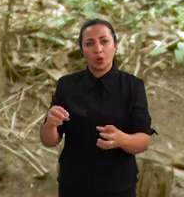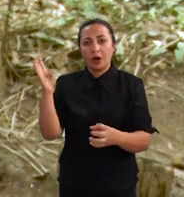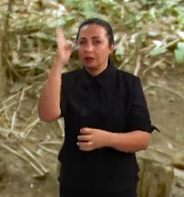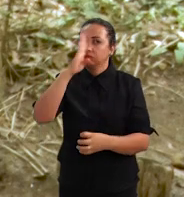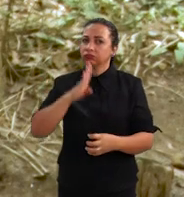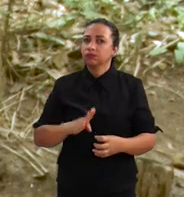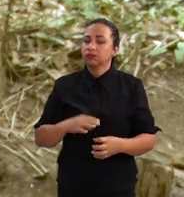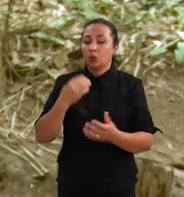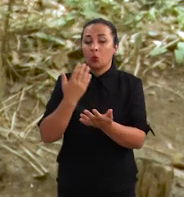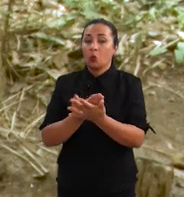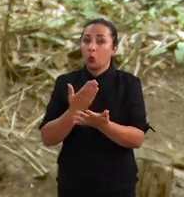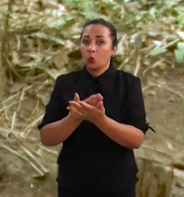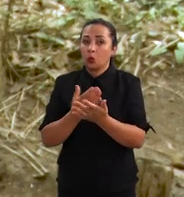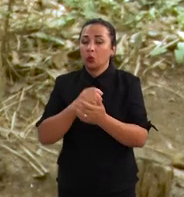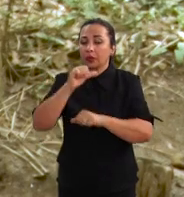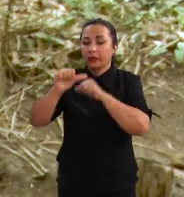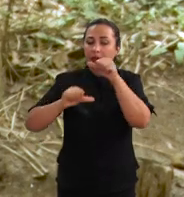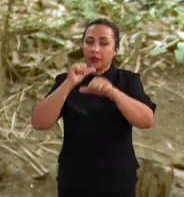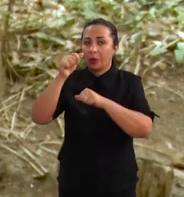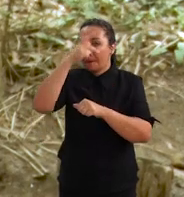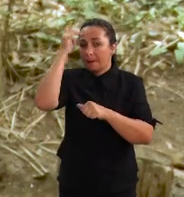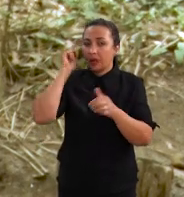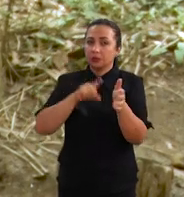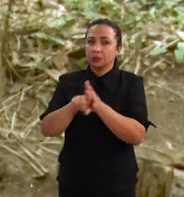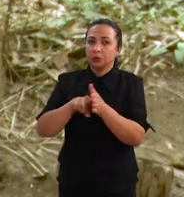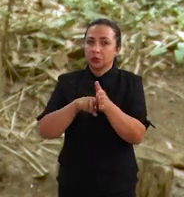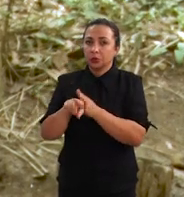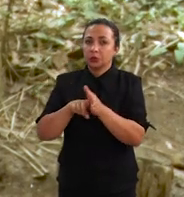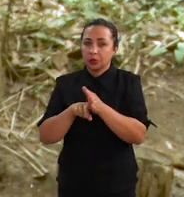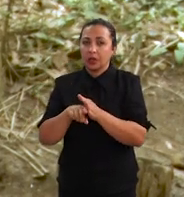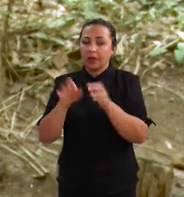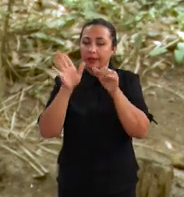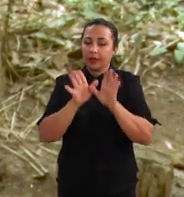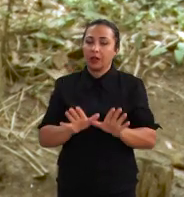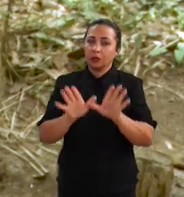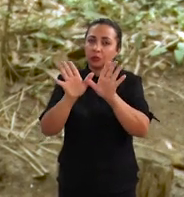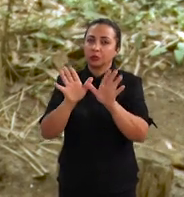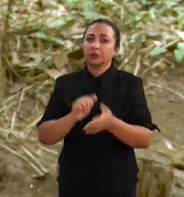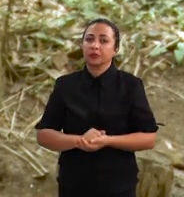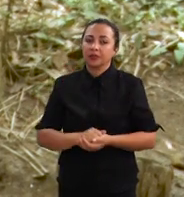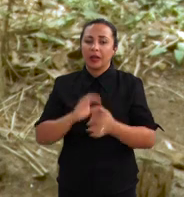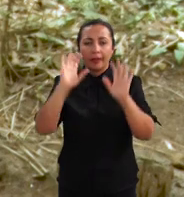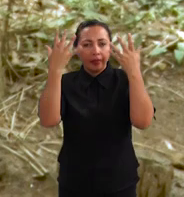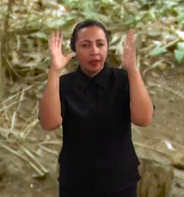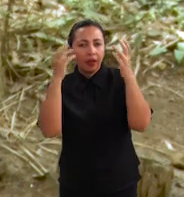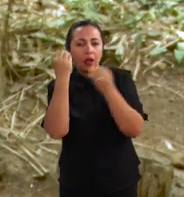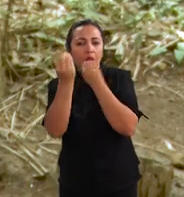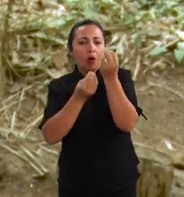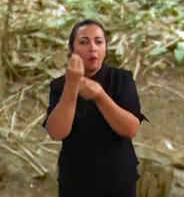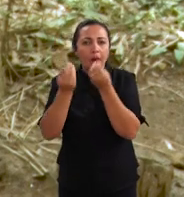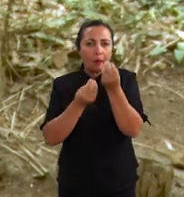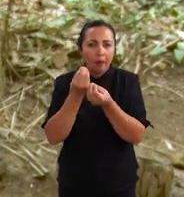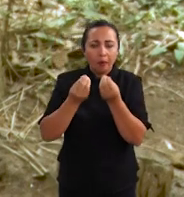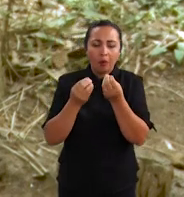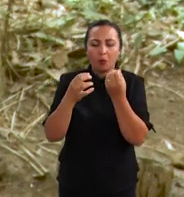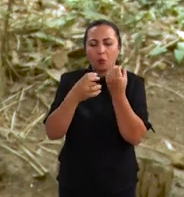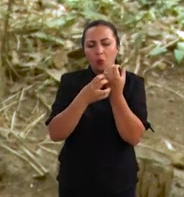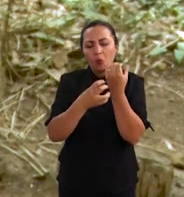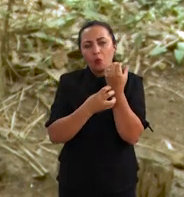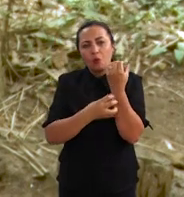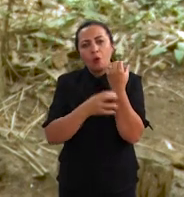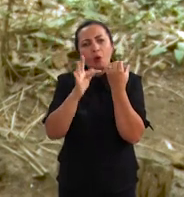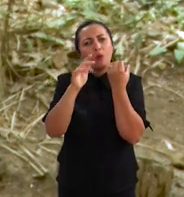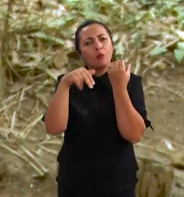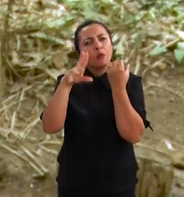desertificação no Brasil. Um estudo desenvolvido por pesquisadores da Universidade Federal do Ceará analisa como os